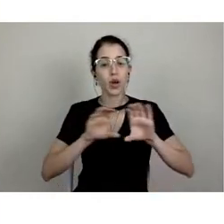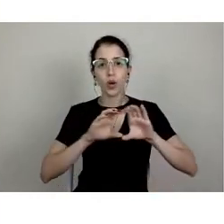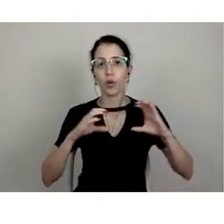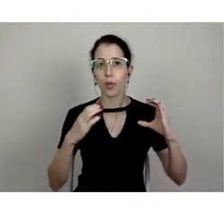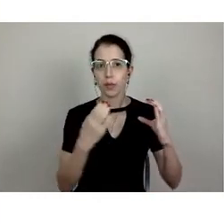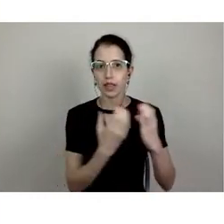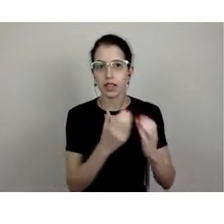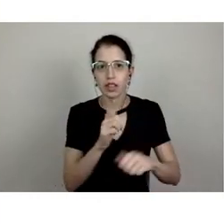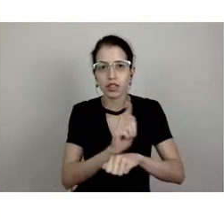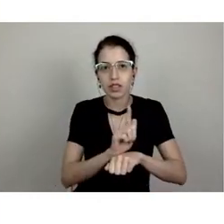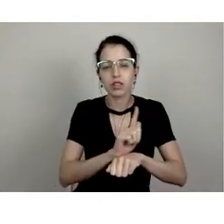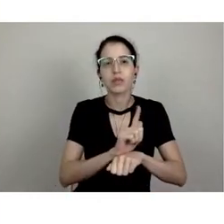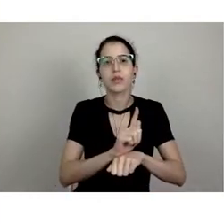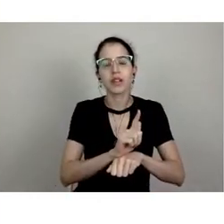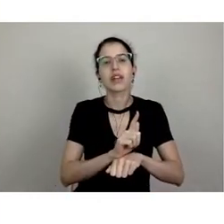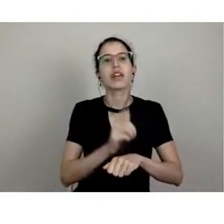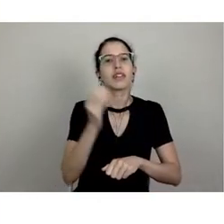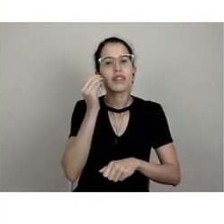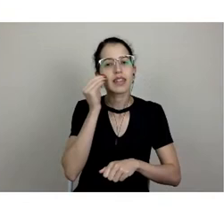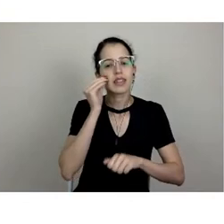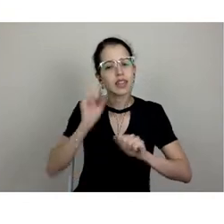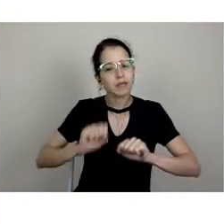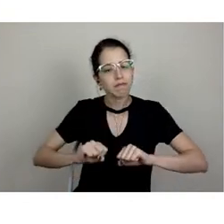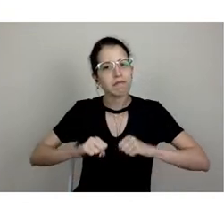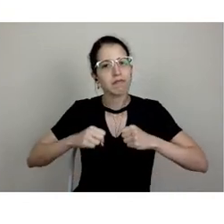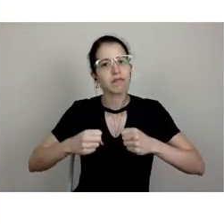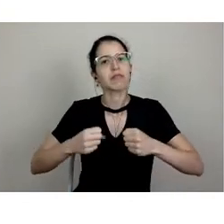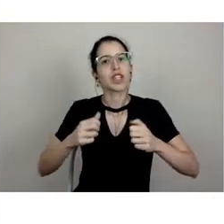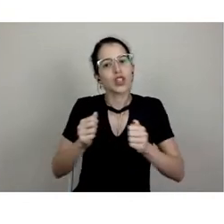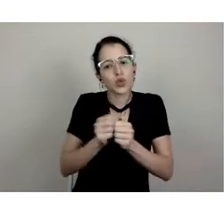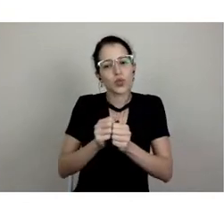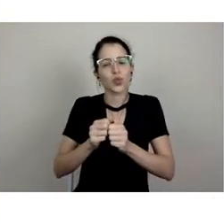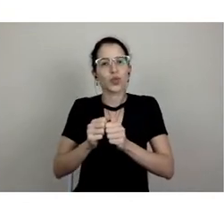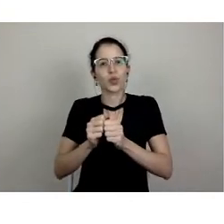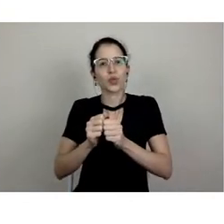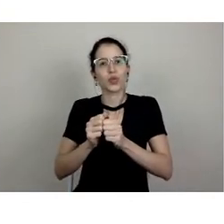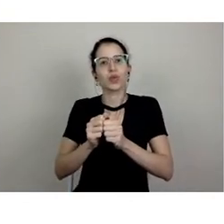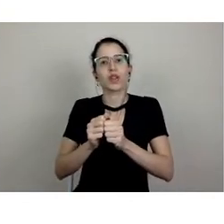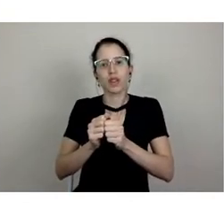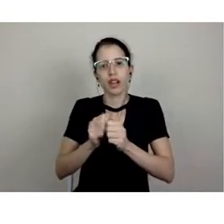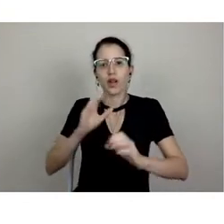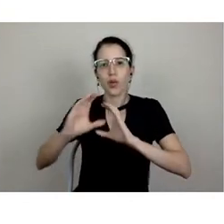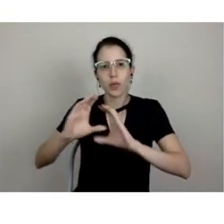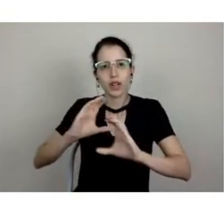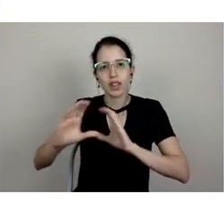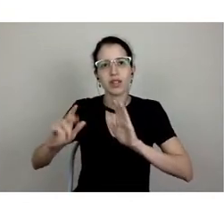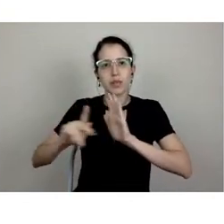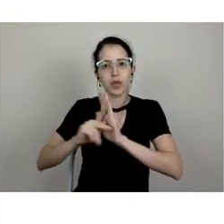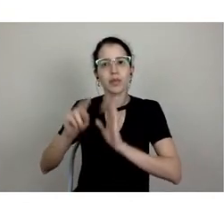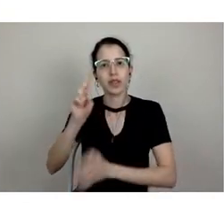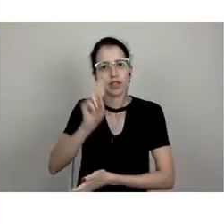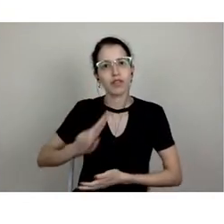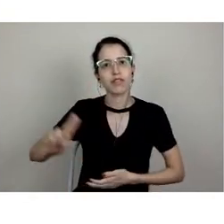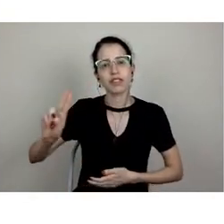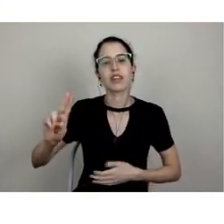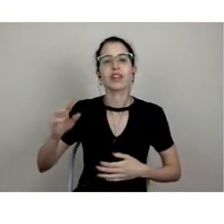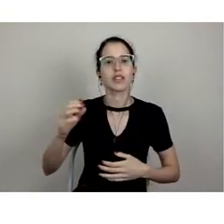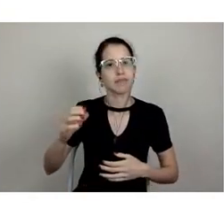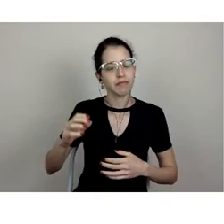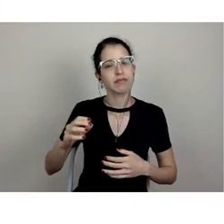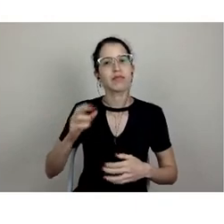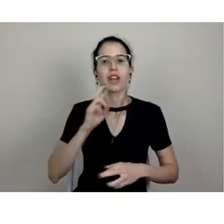profissionais de comunicação, com as unidades de comunicação da universidade, todo esse material está sendo registrado e não só será